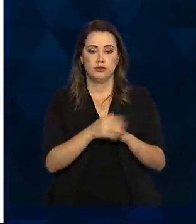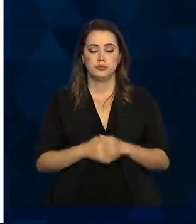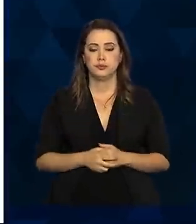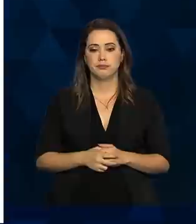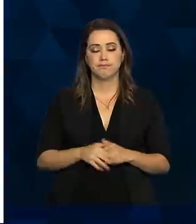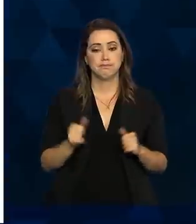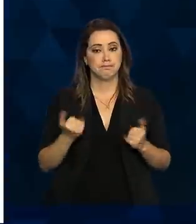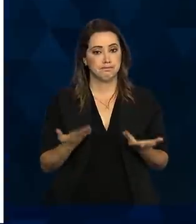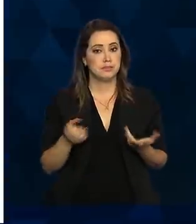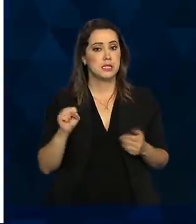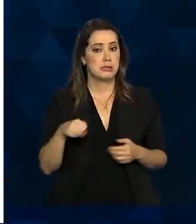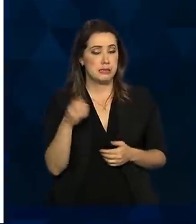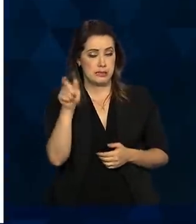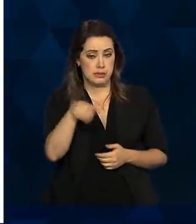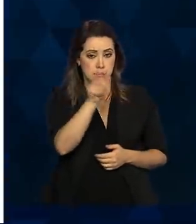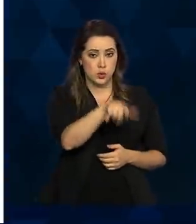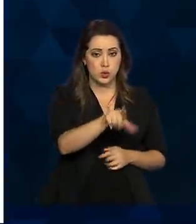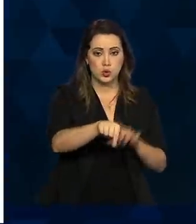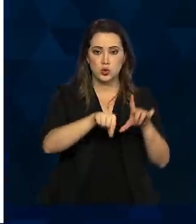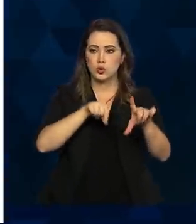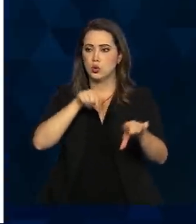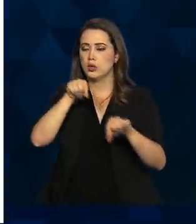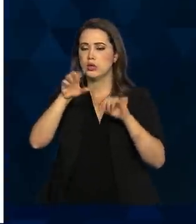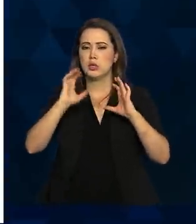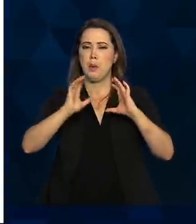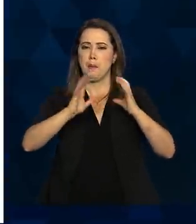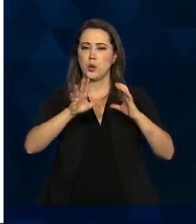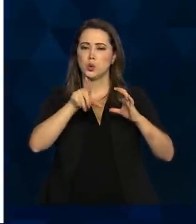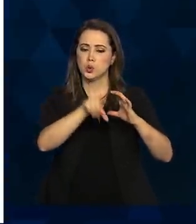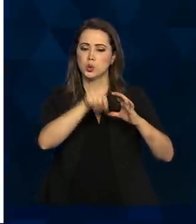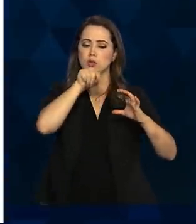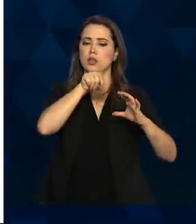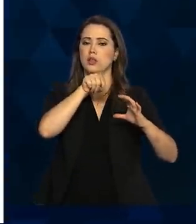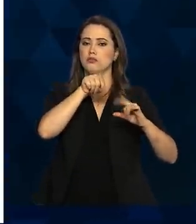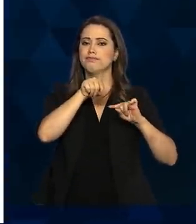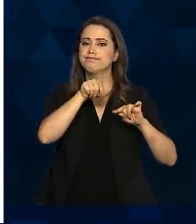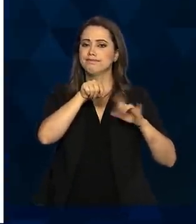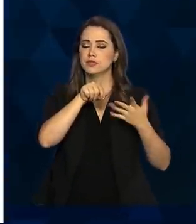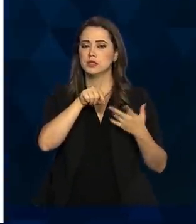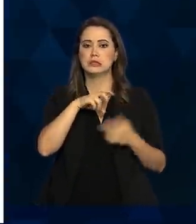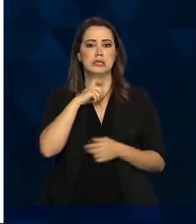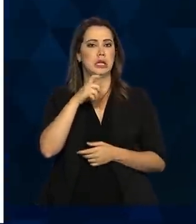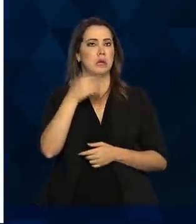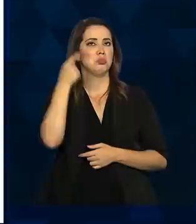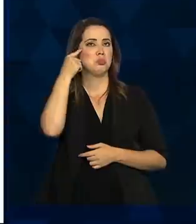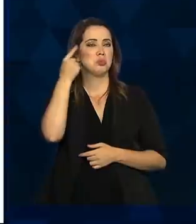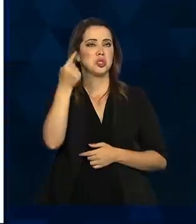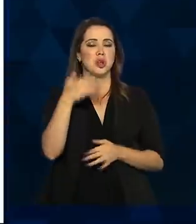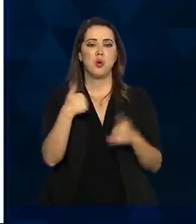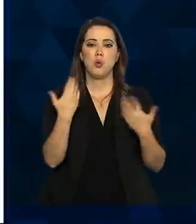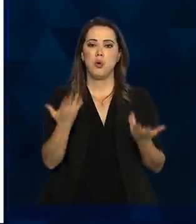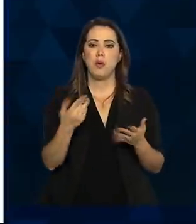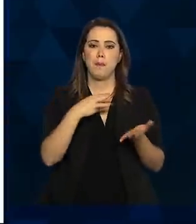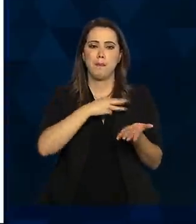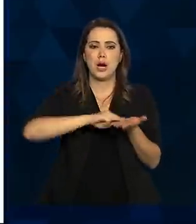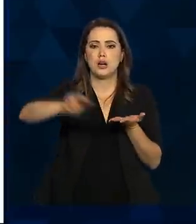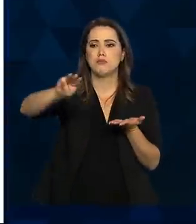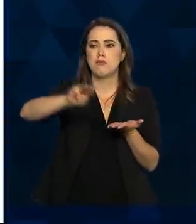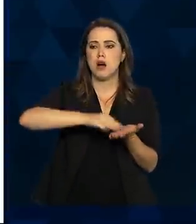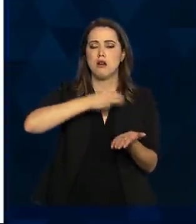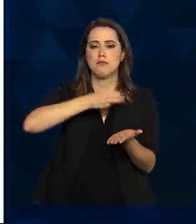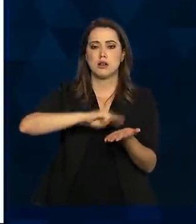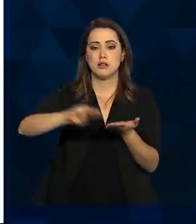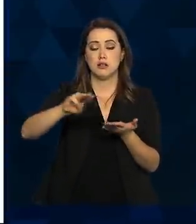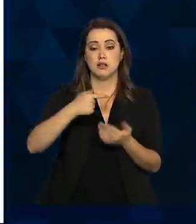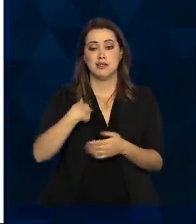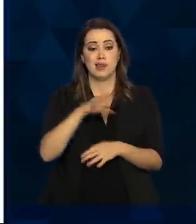Obviamente que essas pessoas foram escolhidas por sorteio. Talvez ninguém possa imaginar a quantidade de mensagens que eu recebi